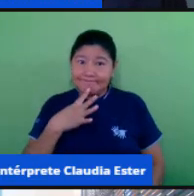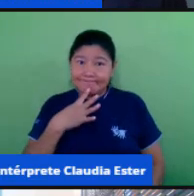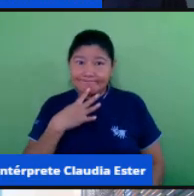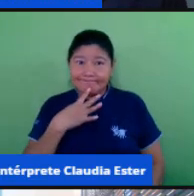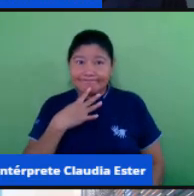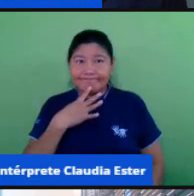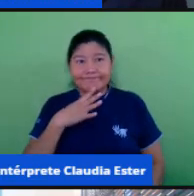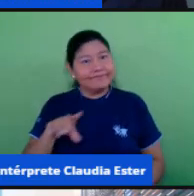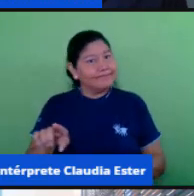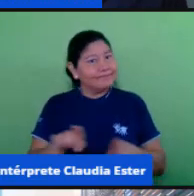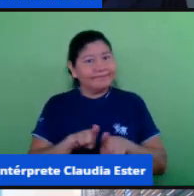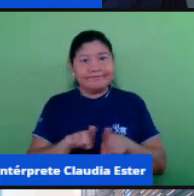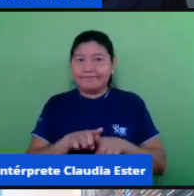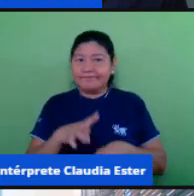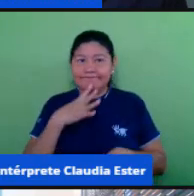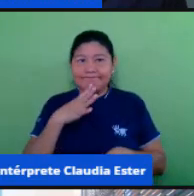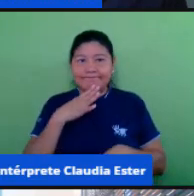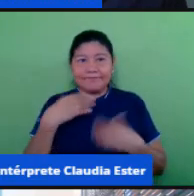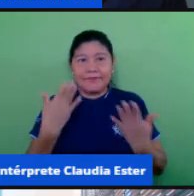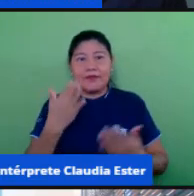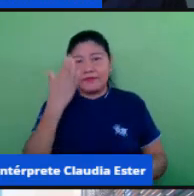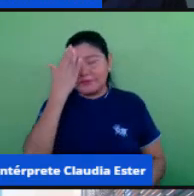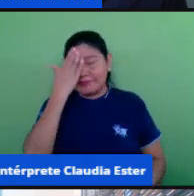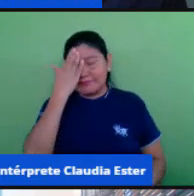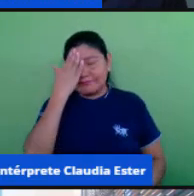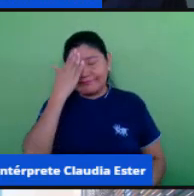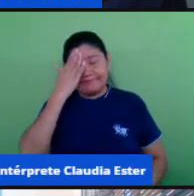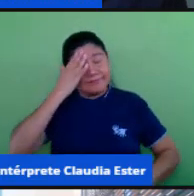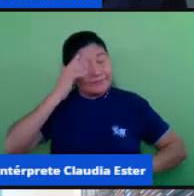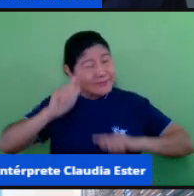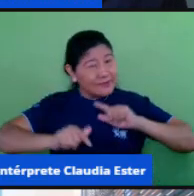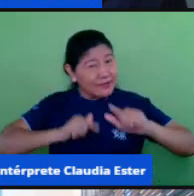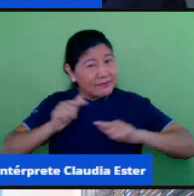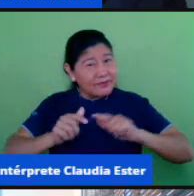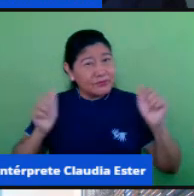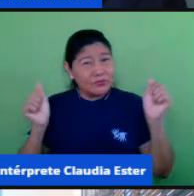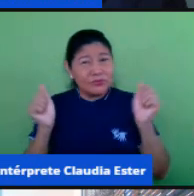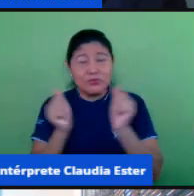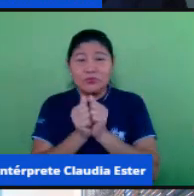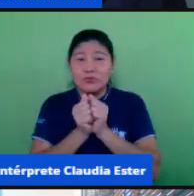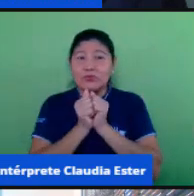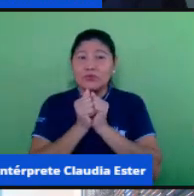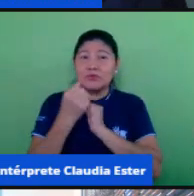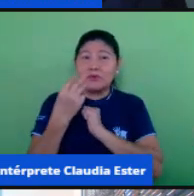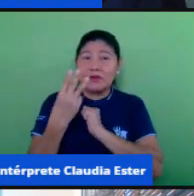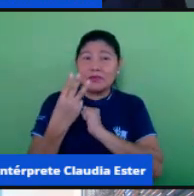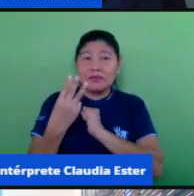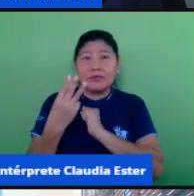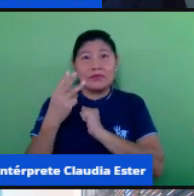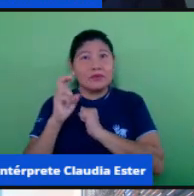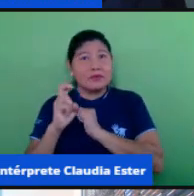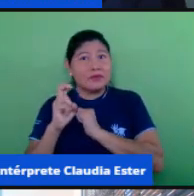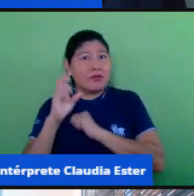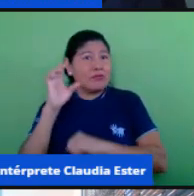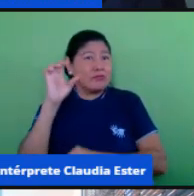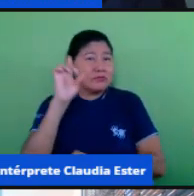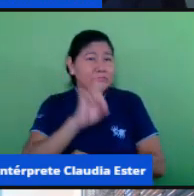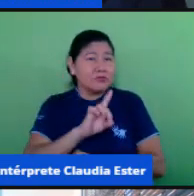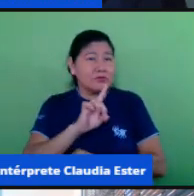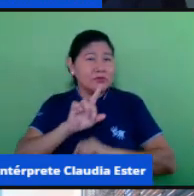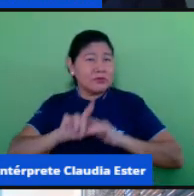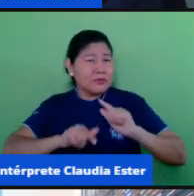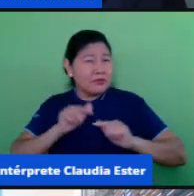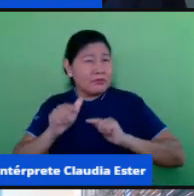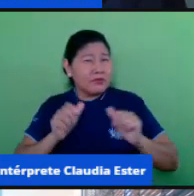imaginar que nós trabalhamos juntos, praticamente, 30, 35 dias juntos, e ele já